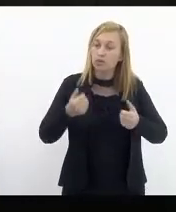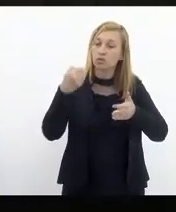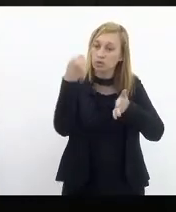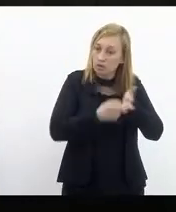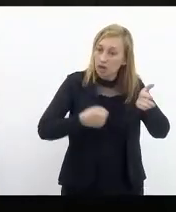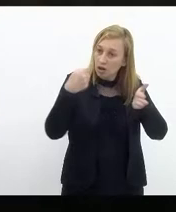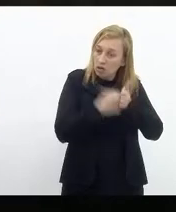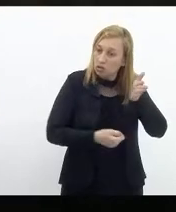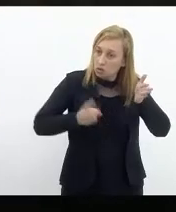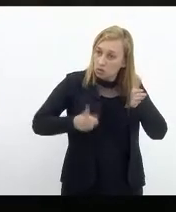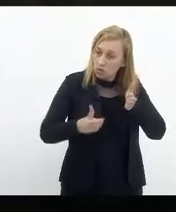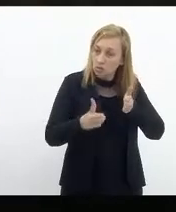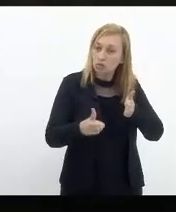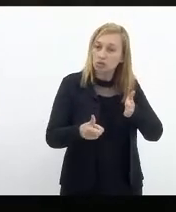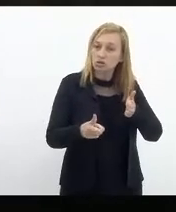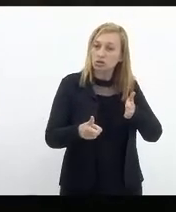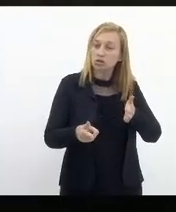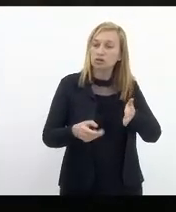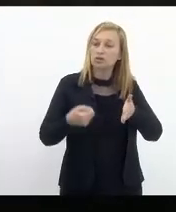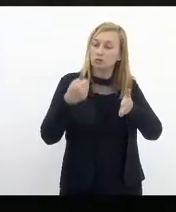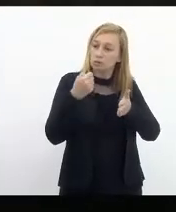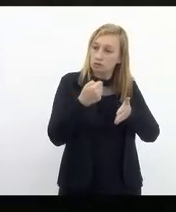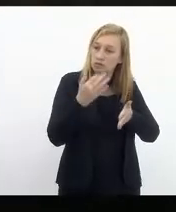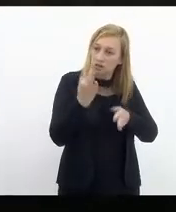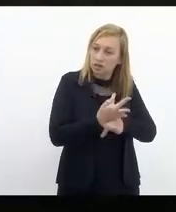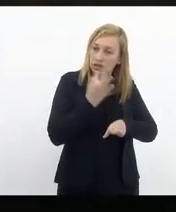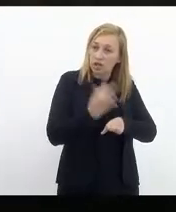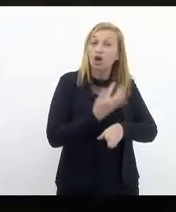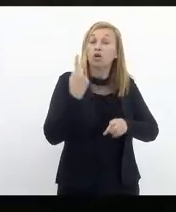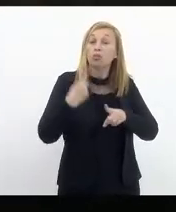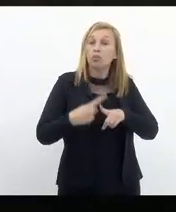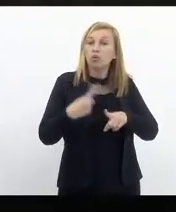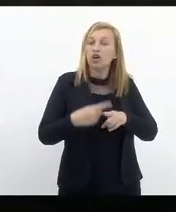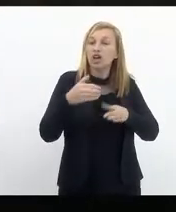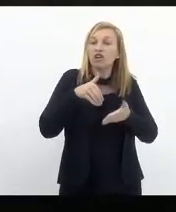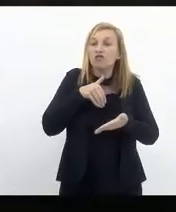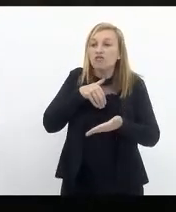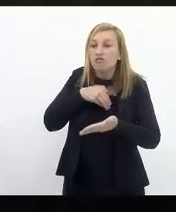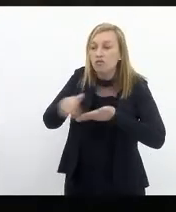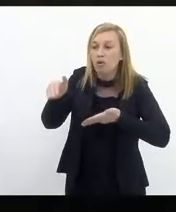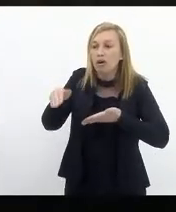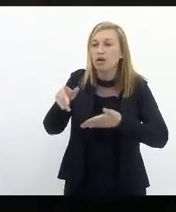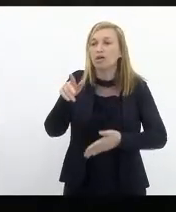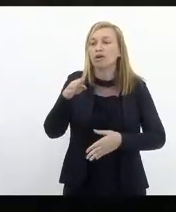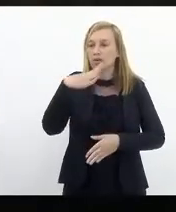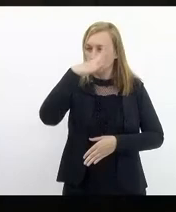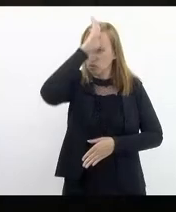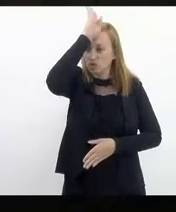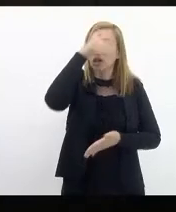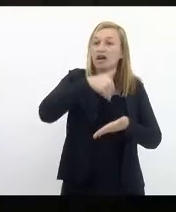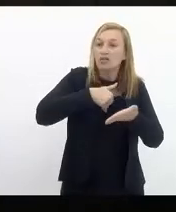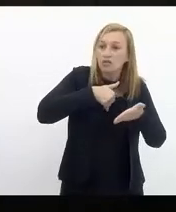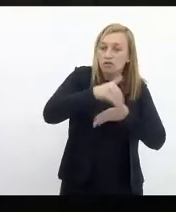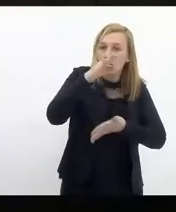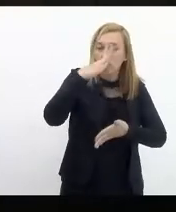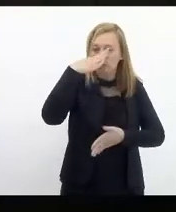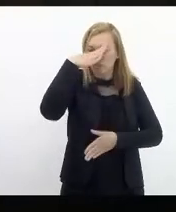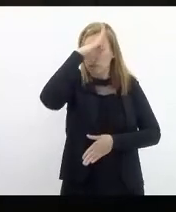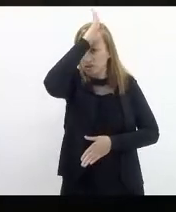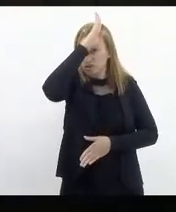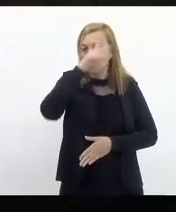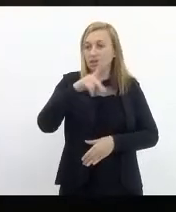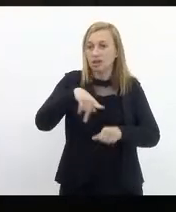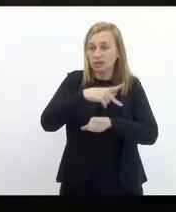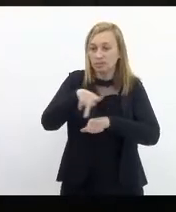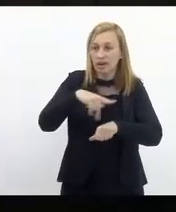vamos fazer a resistência porque é fora Bolsonaro fora Bolsonaro e que esse